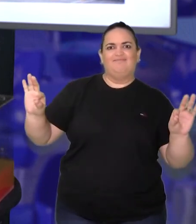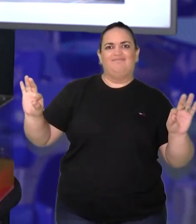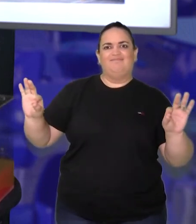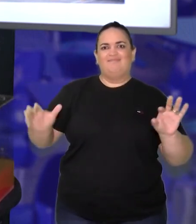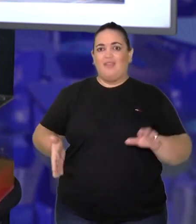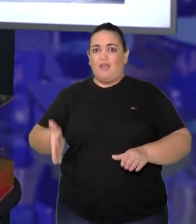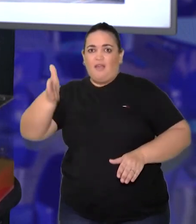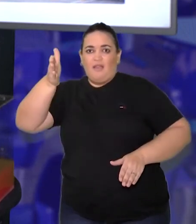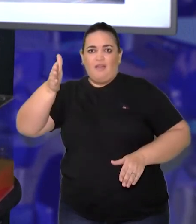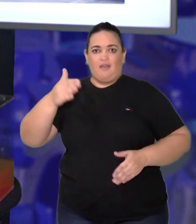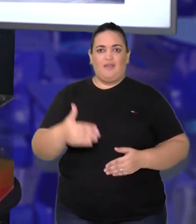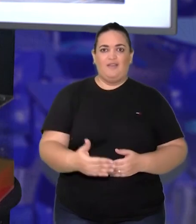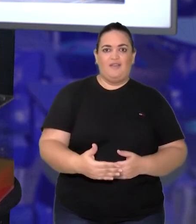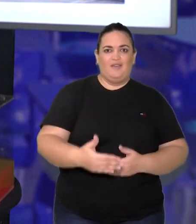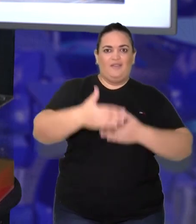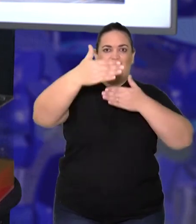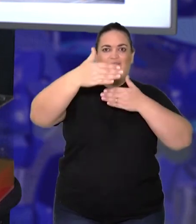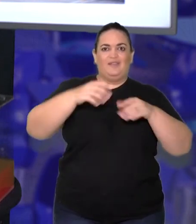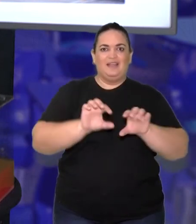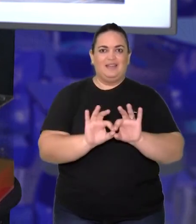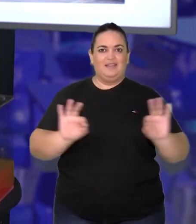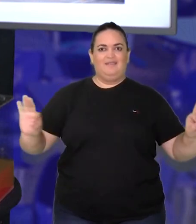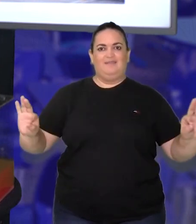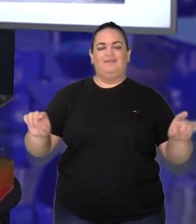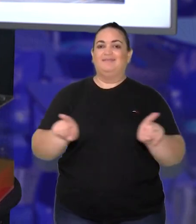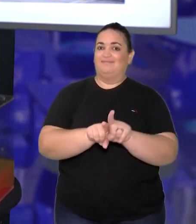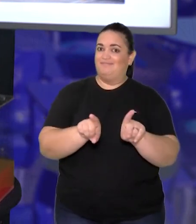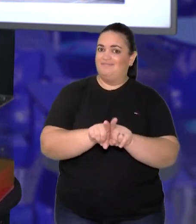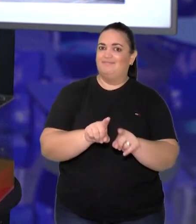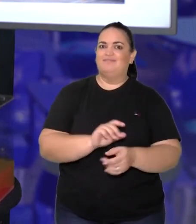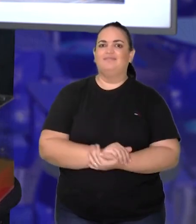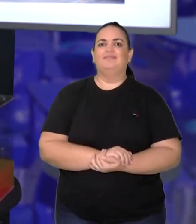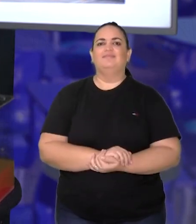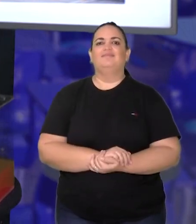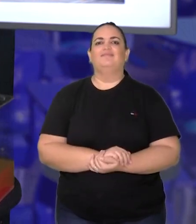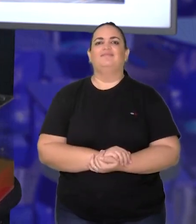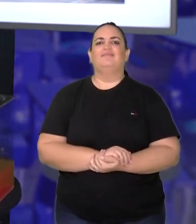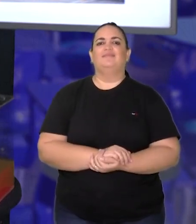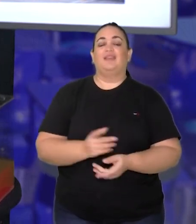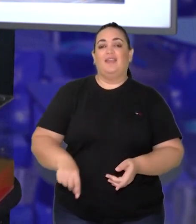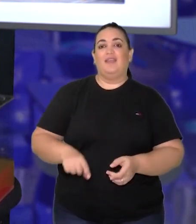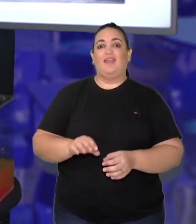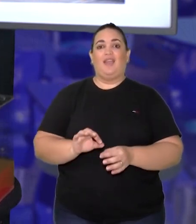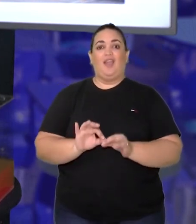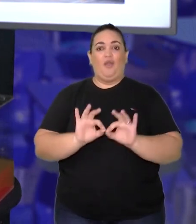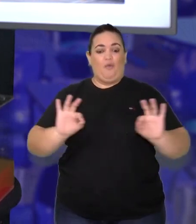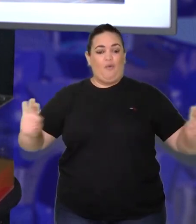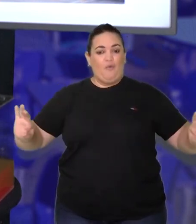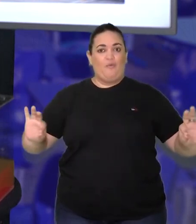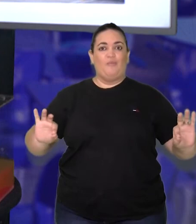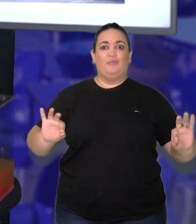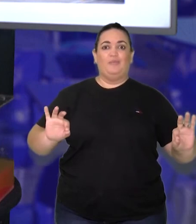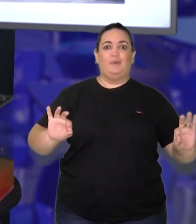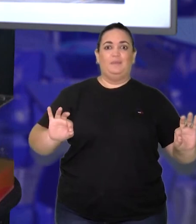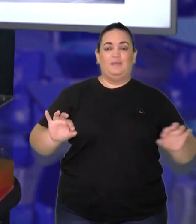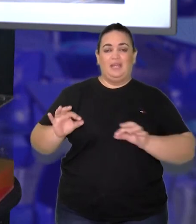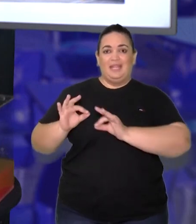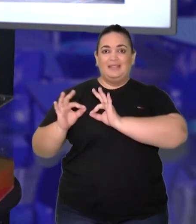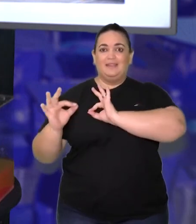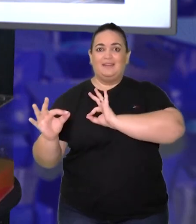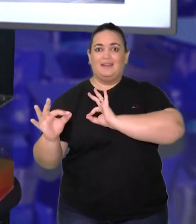referência as medidas que foram passadas, que é a questão do comprimento, da largura e da altura.